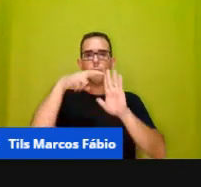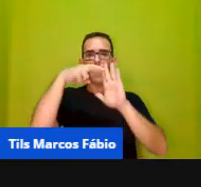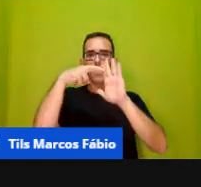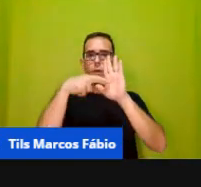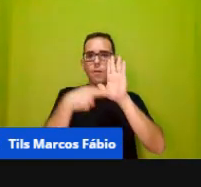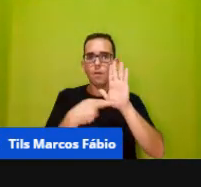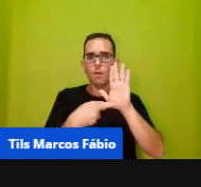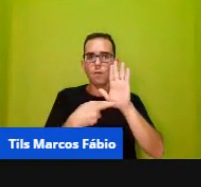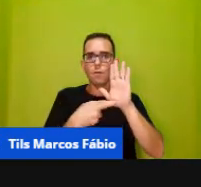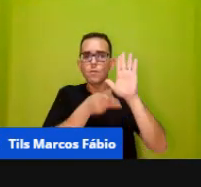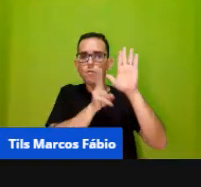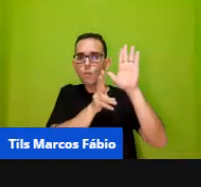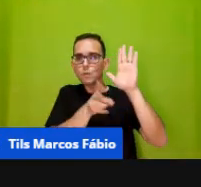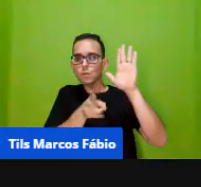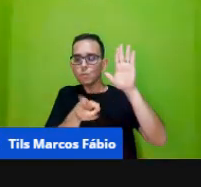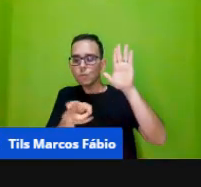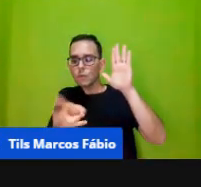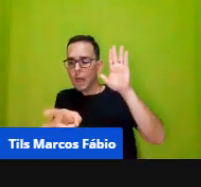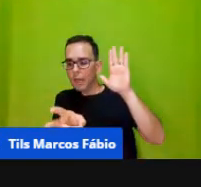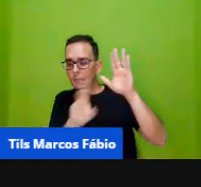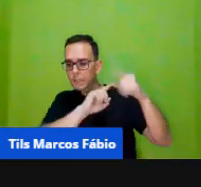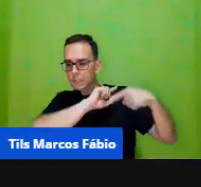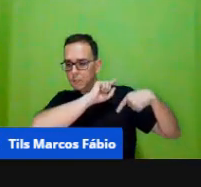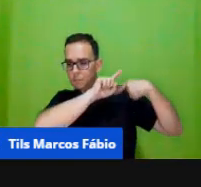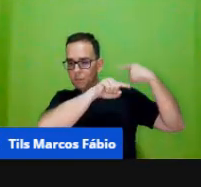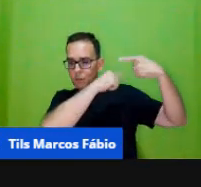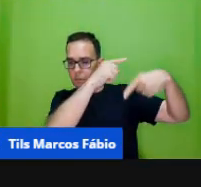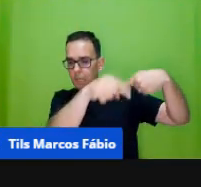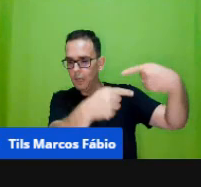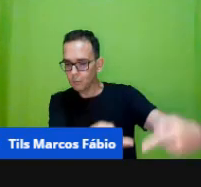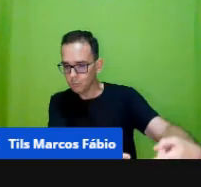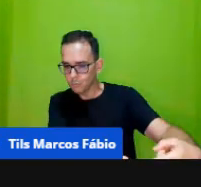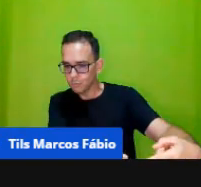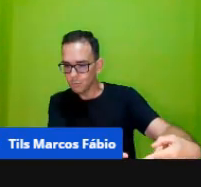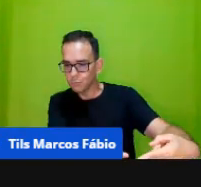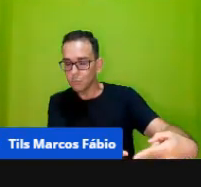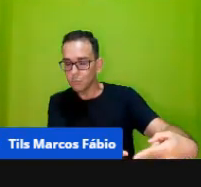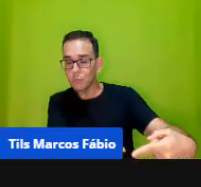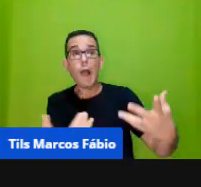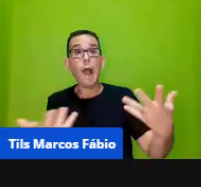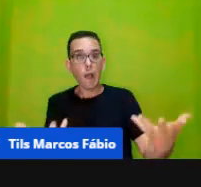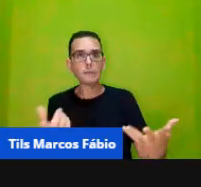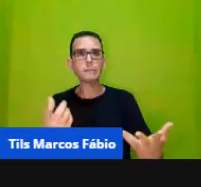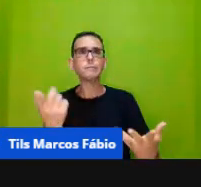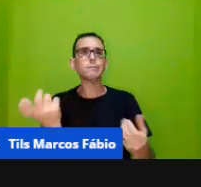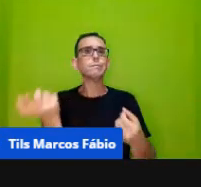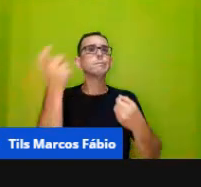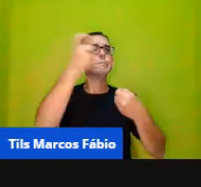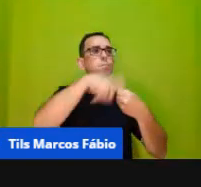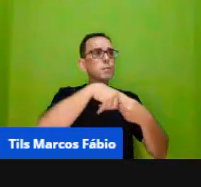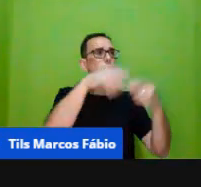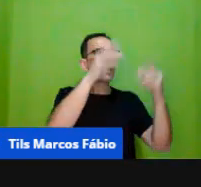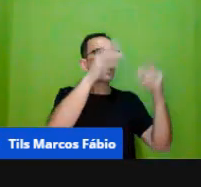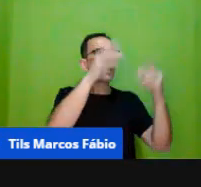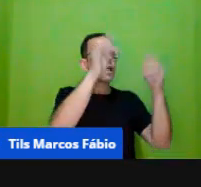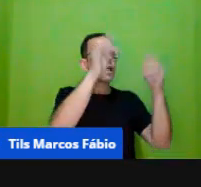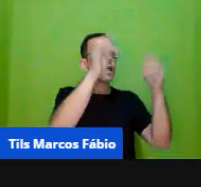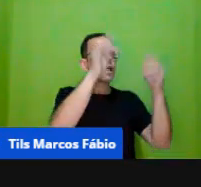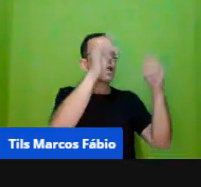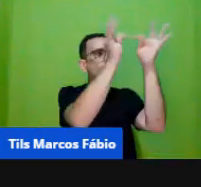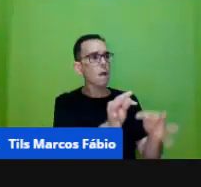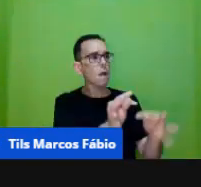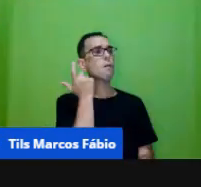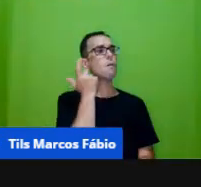continuidade nesse processo e só a tabela ou o quadro numérico que permite que a criança consiga ter esse